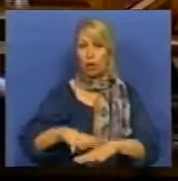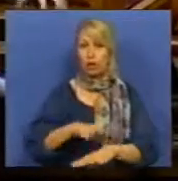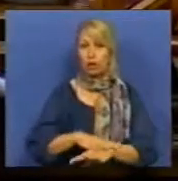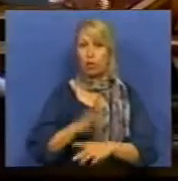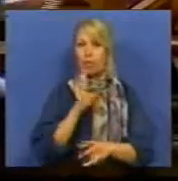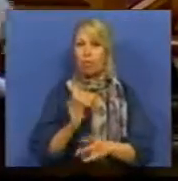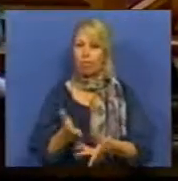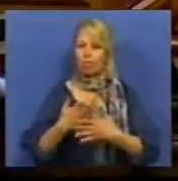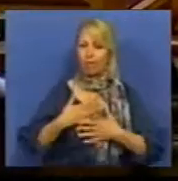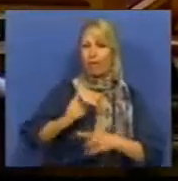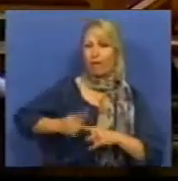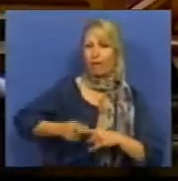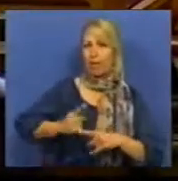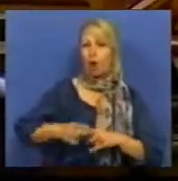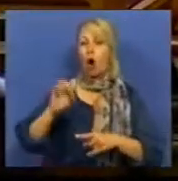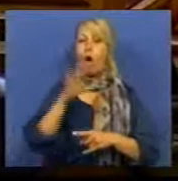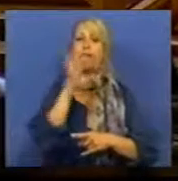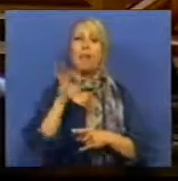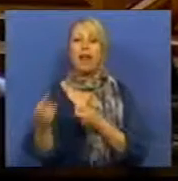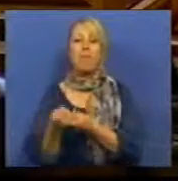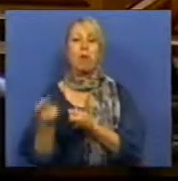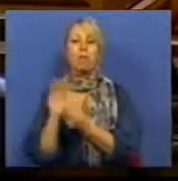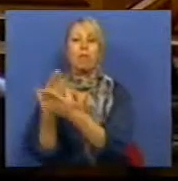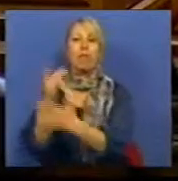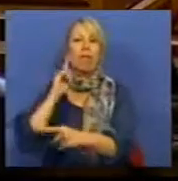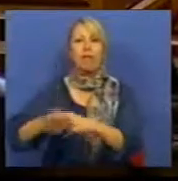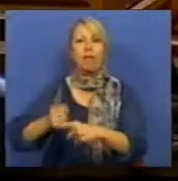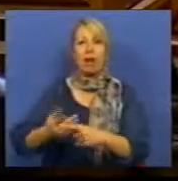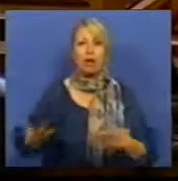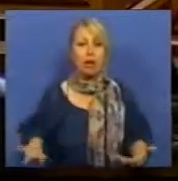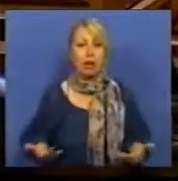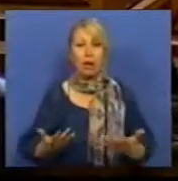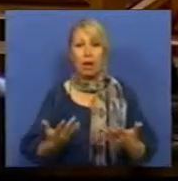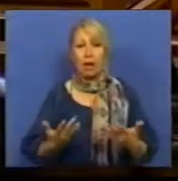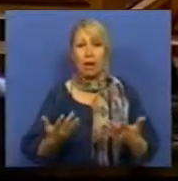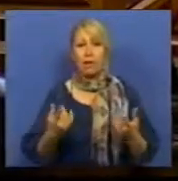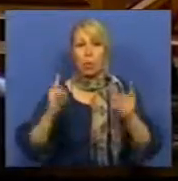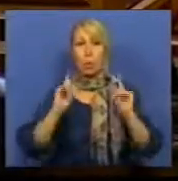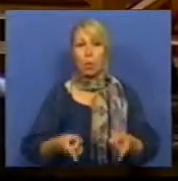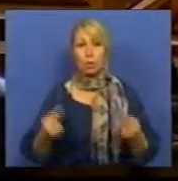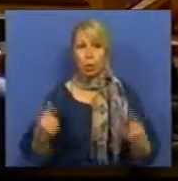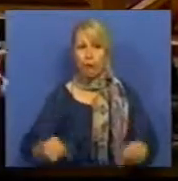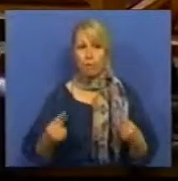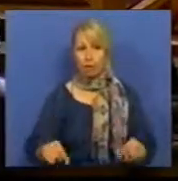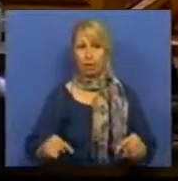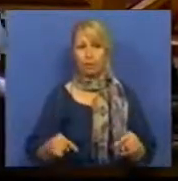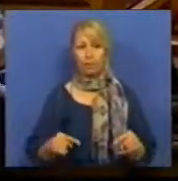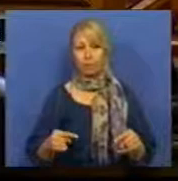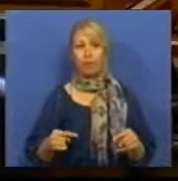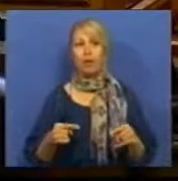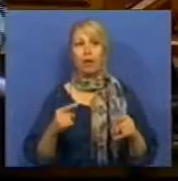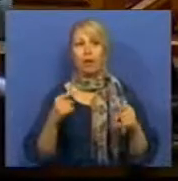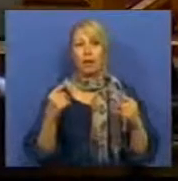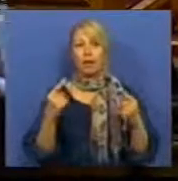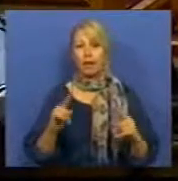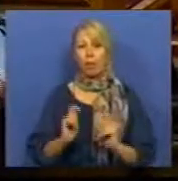para si ou para um familiar próximo. E, portanto, passou a haver uma menor tutela